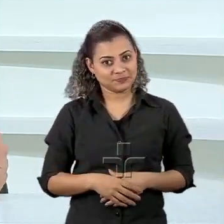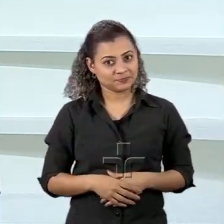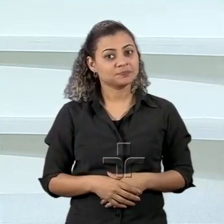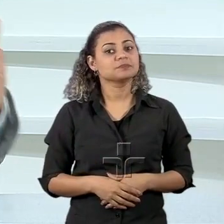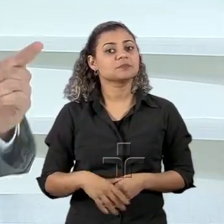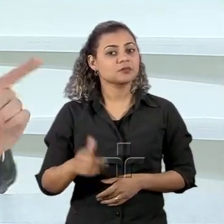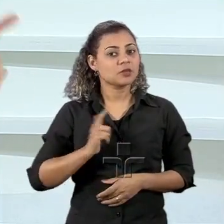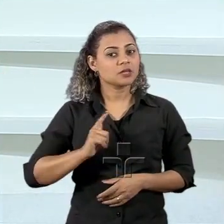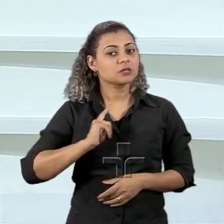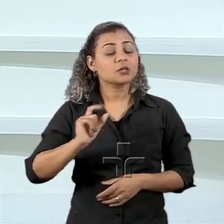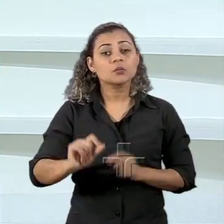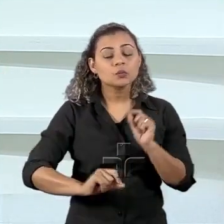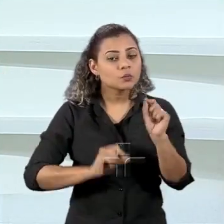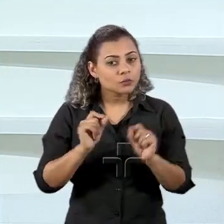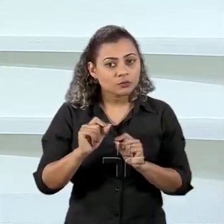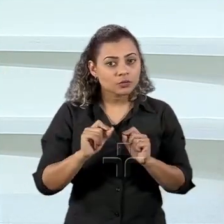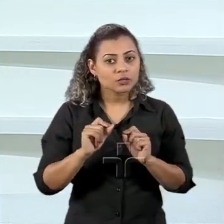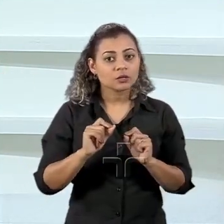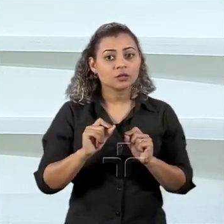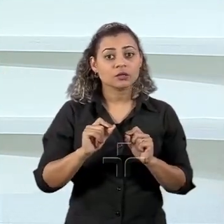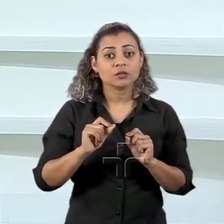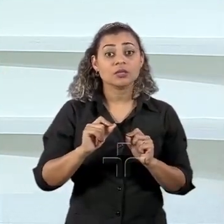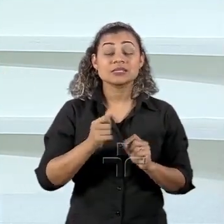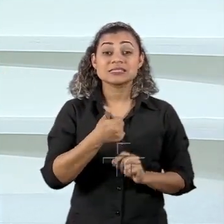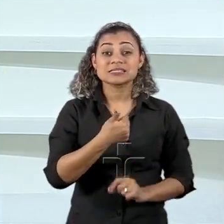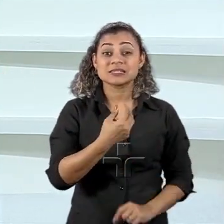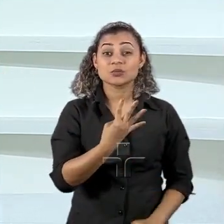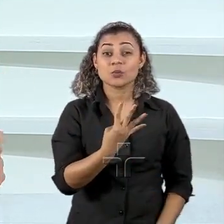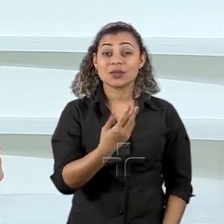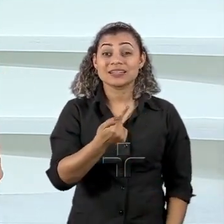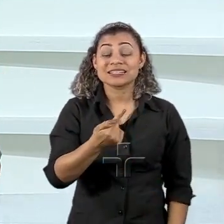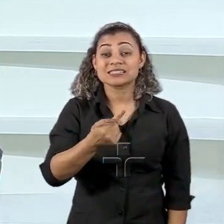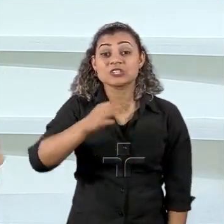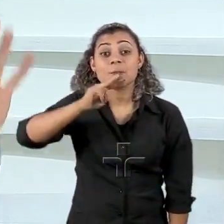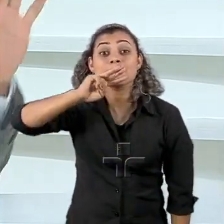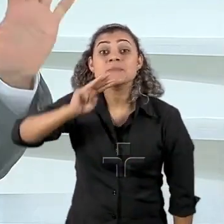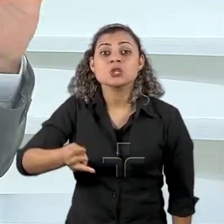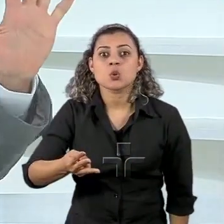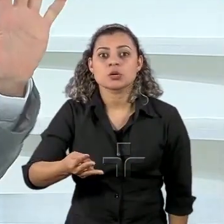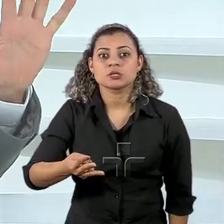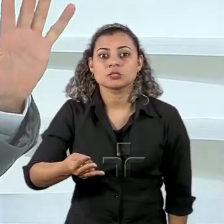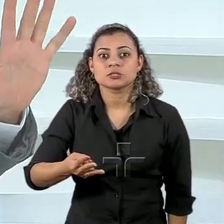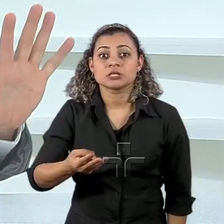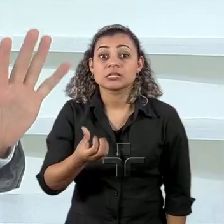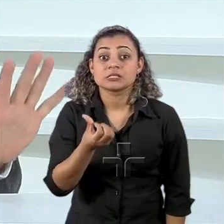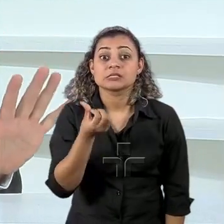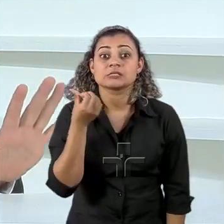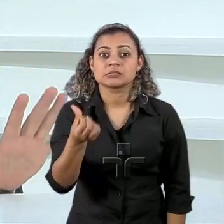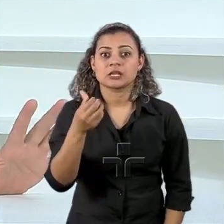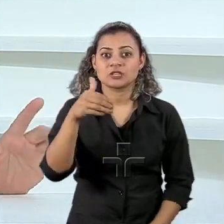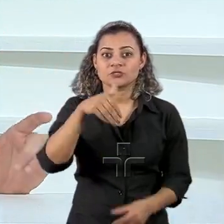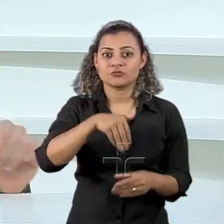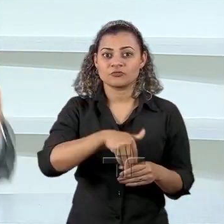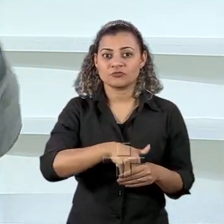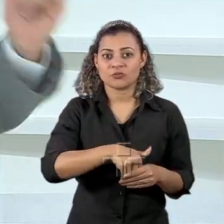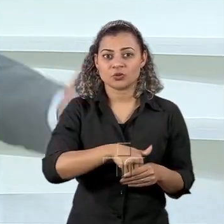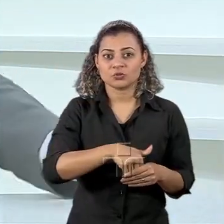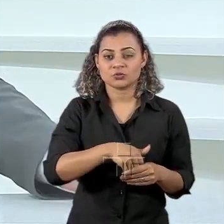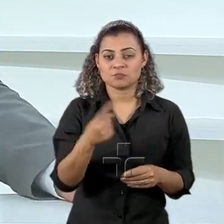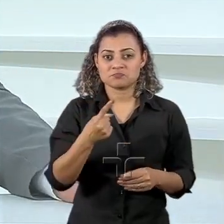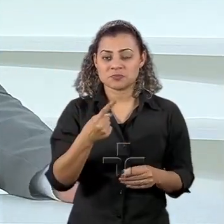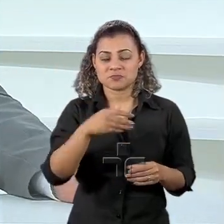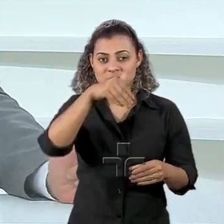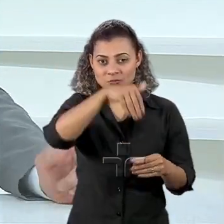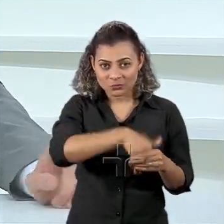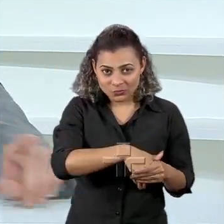multiplicados os números de eleitores 147,3 milhões de eleitores por 6 votos no primeiro turno mais um possível